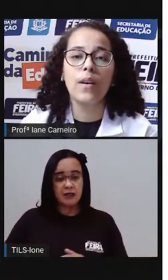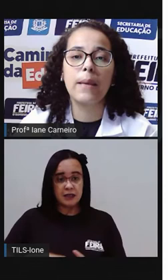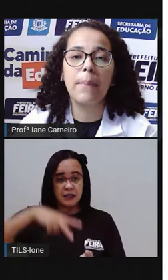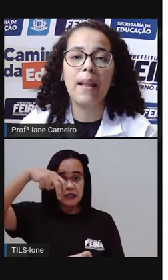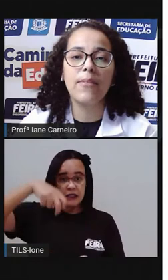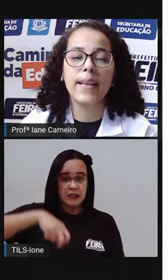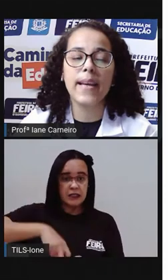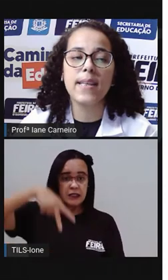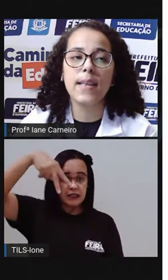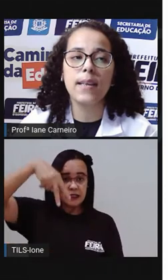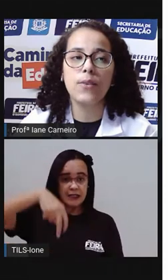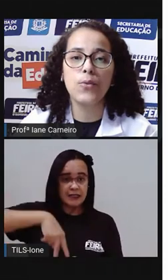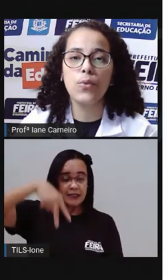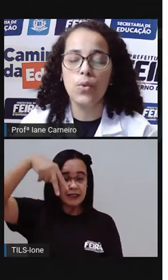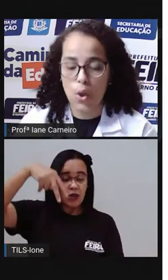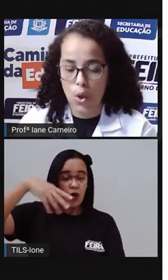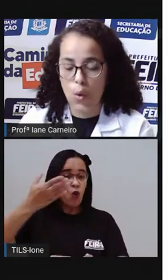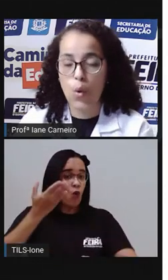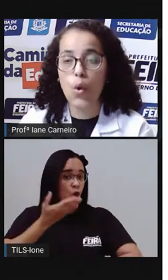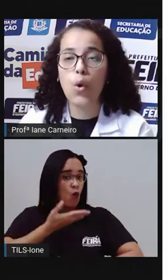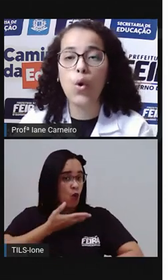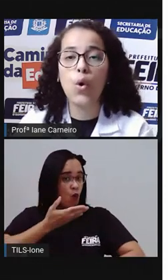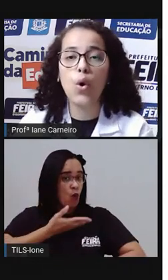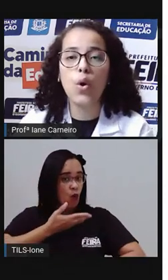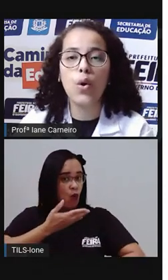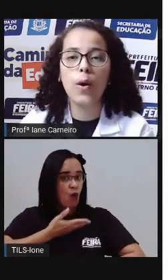Que palavrinha é essa? O...